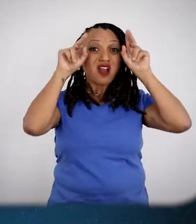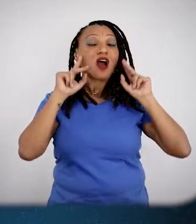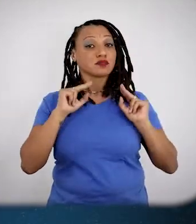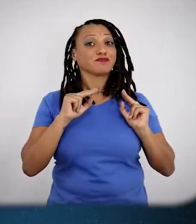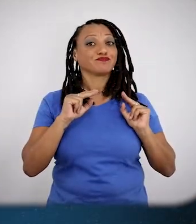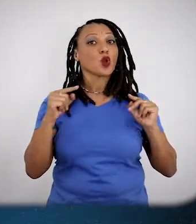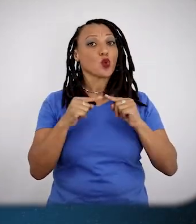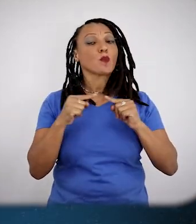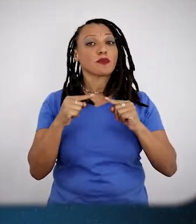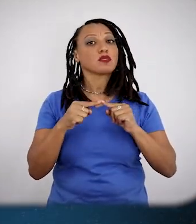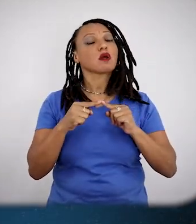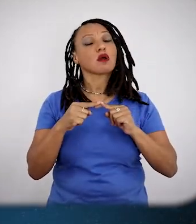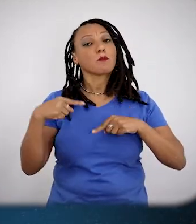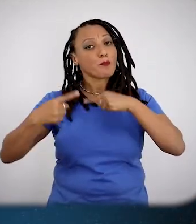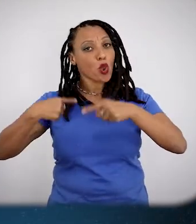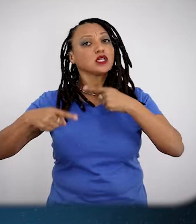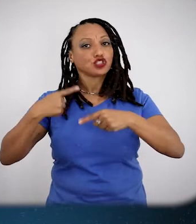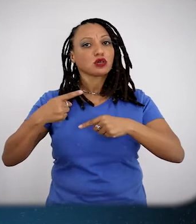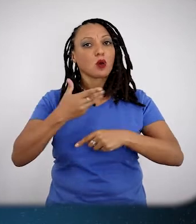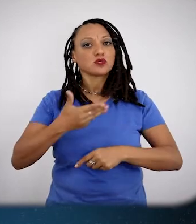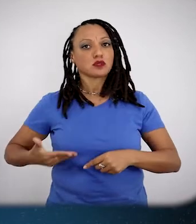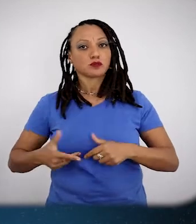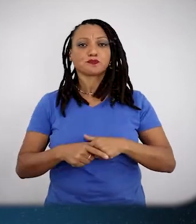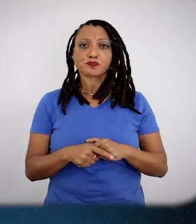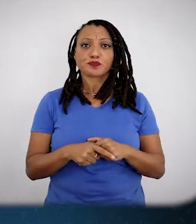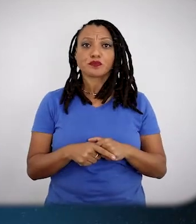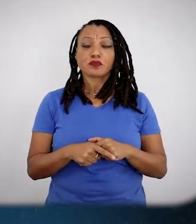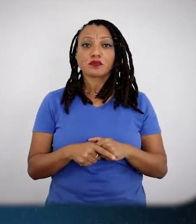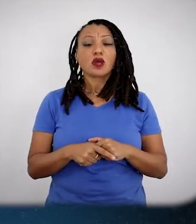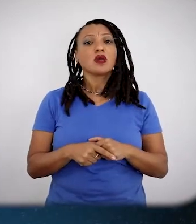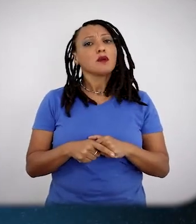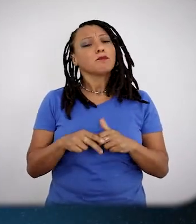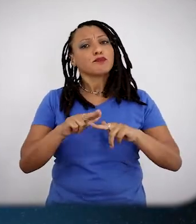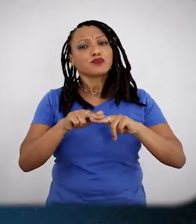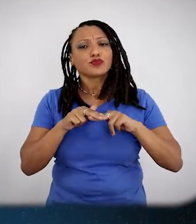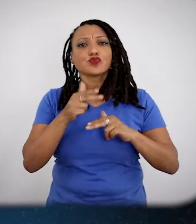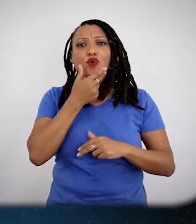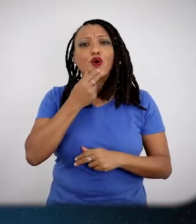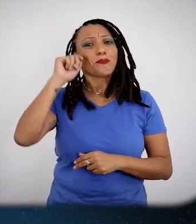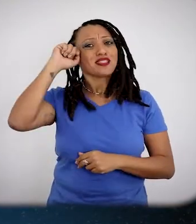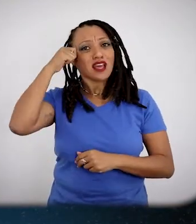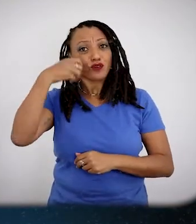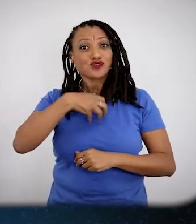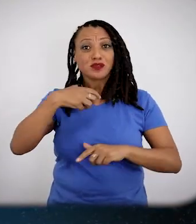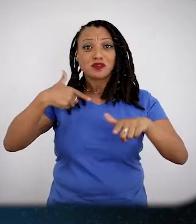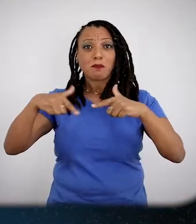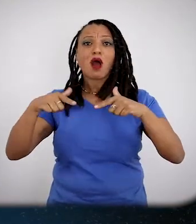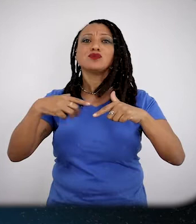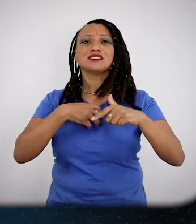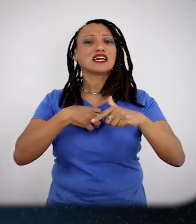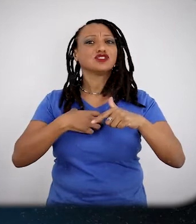uma política de Estado. Nesse contexto em que, principalmente, os homens negros se veem alijados, não é? Da condição de